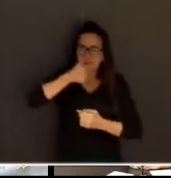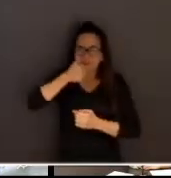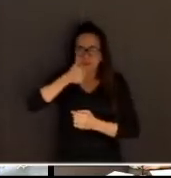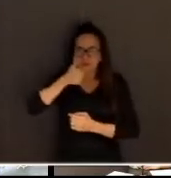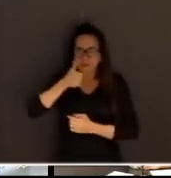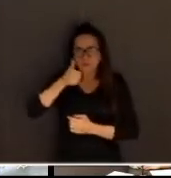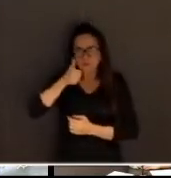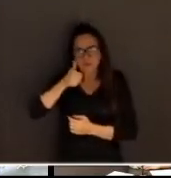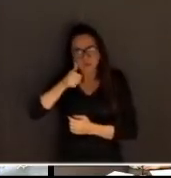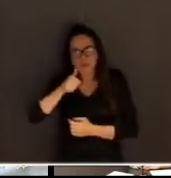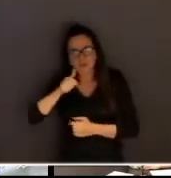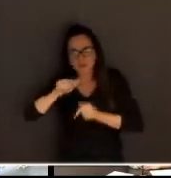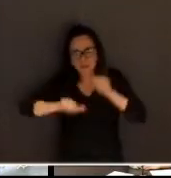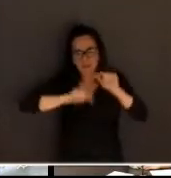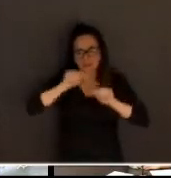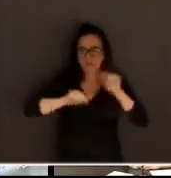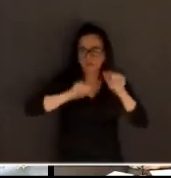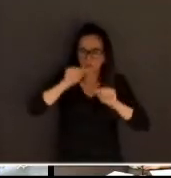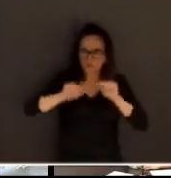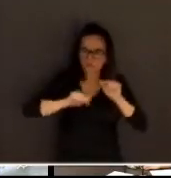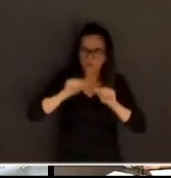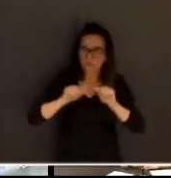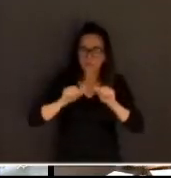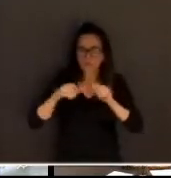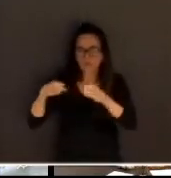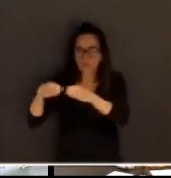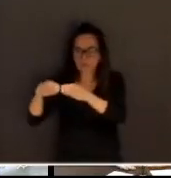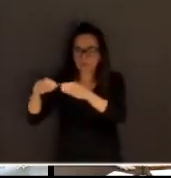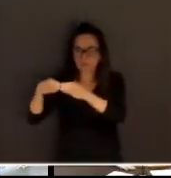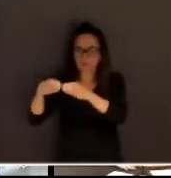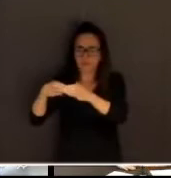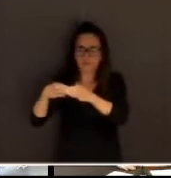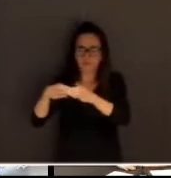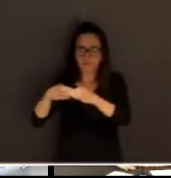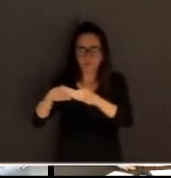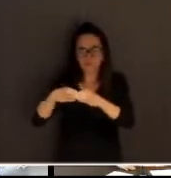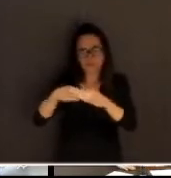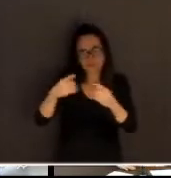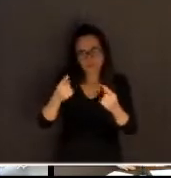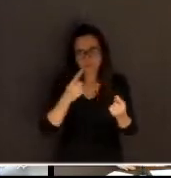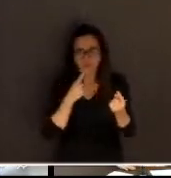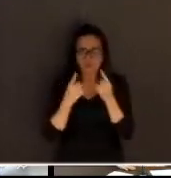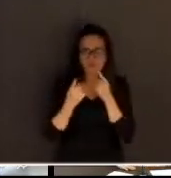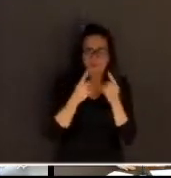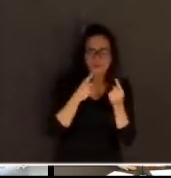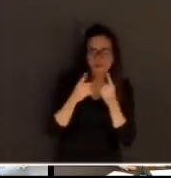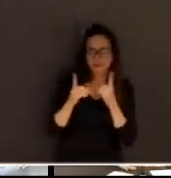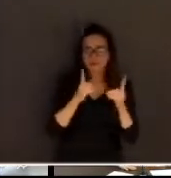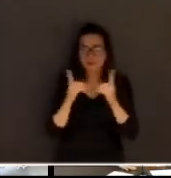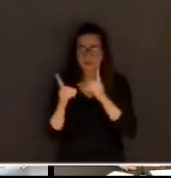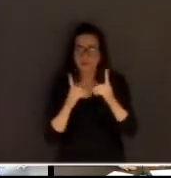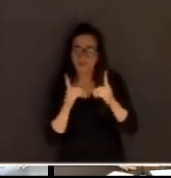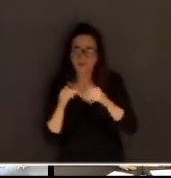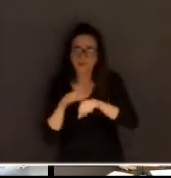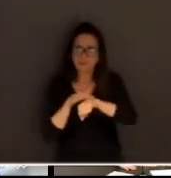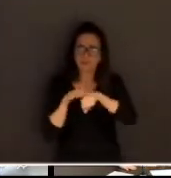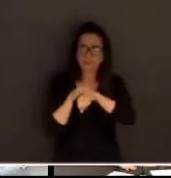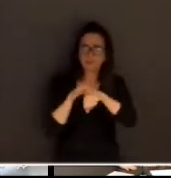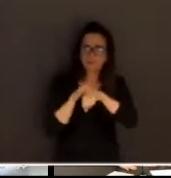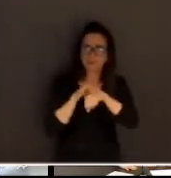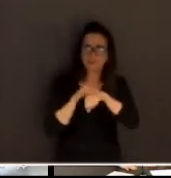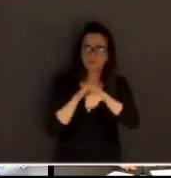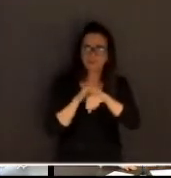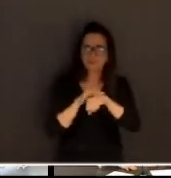pelo menos, esse canal nós temos, o canal de diálogo entre nós. E, quem sabe, a gente também, conversando com cada juiz, a gente